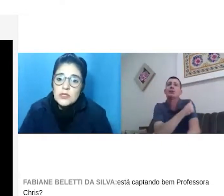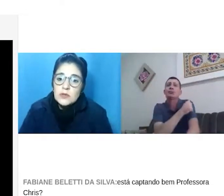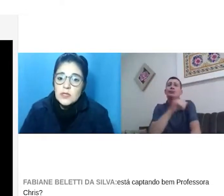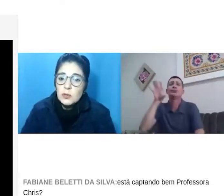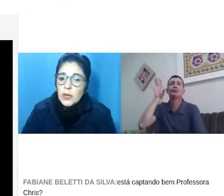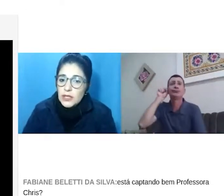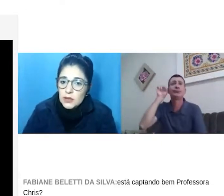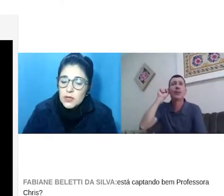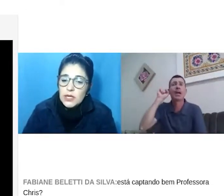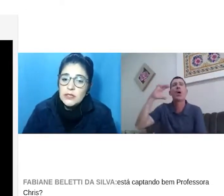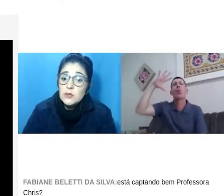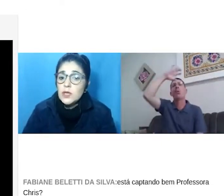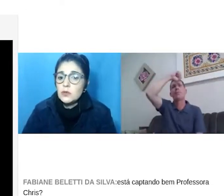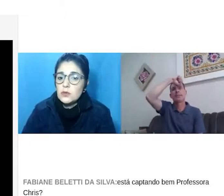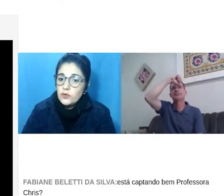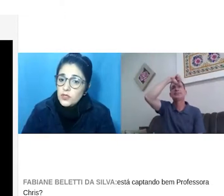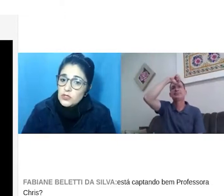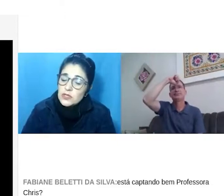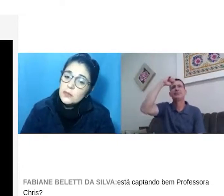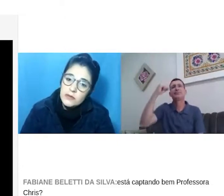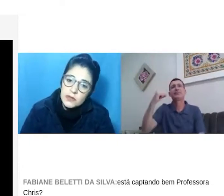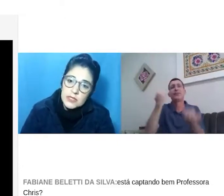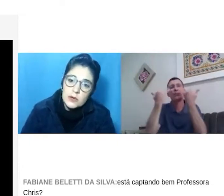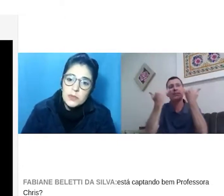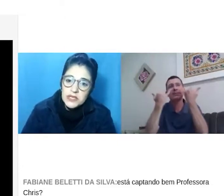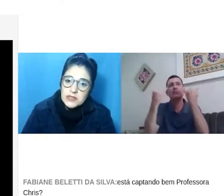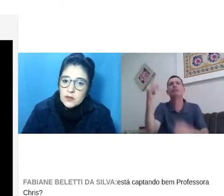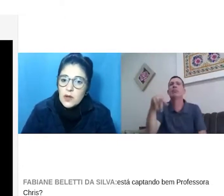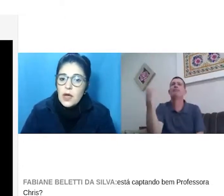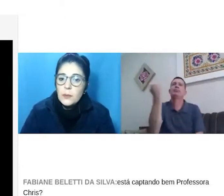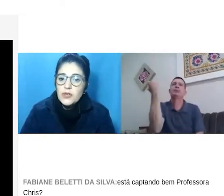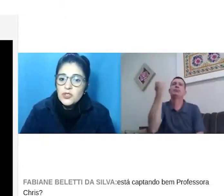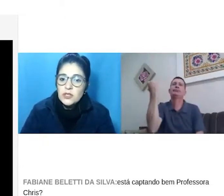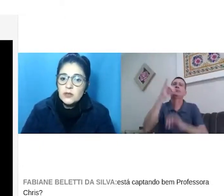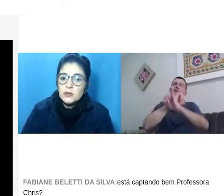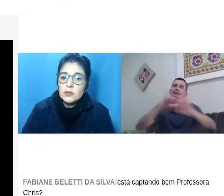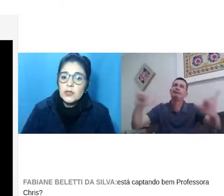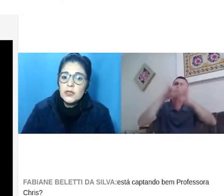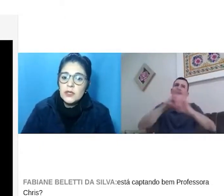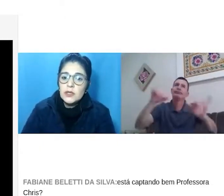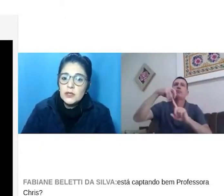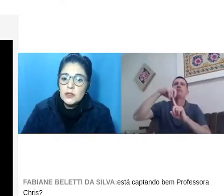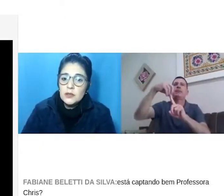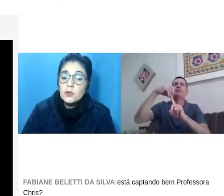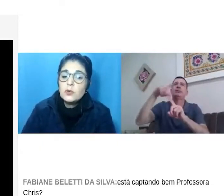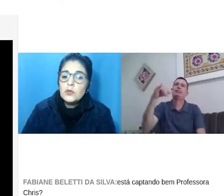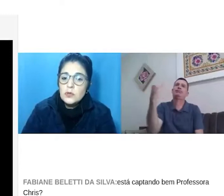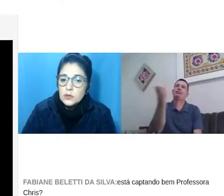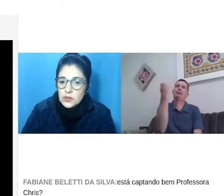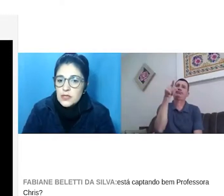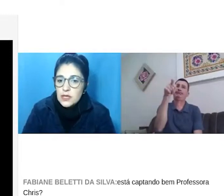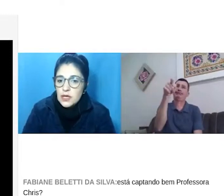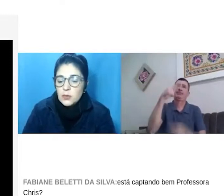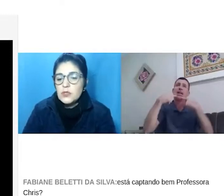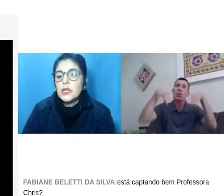surdos estão usando uma língua. E os alunos ouvintes também vão ter essa compreensão. A partir, então, do uso